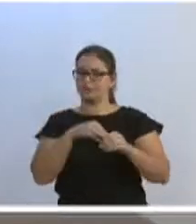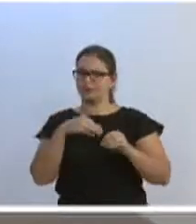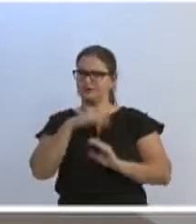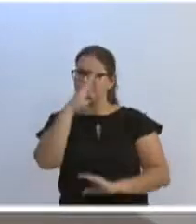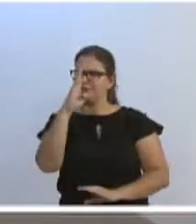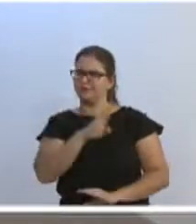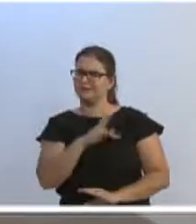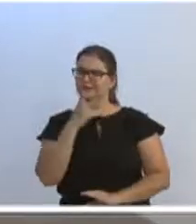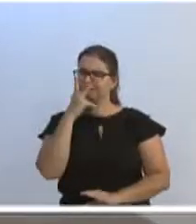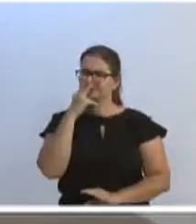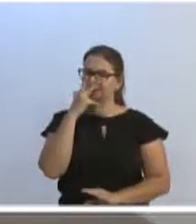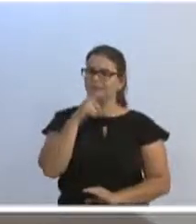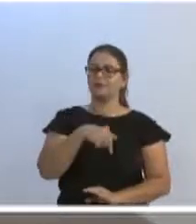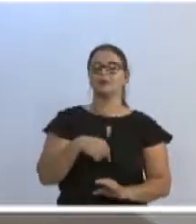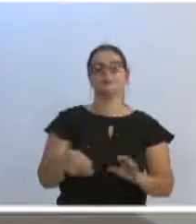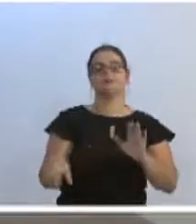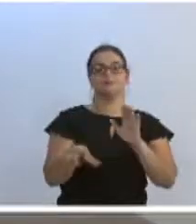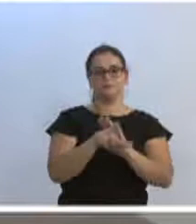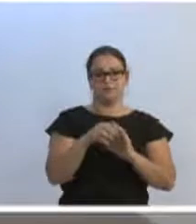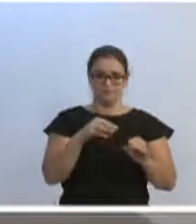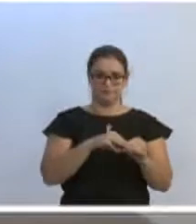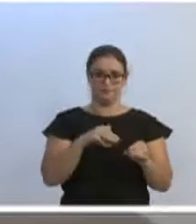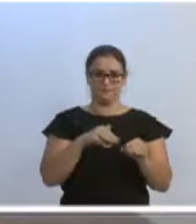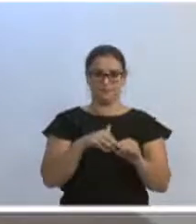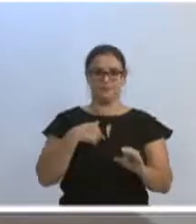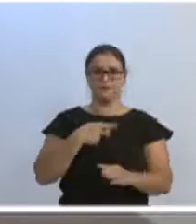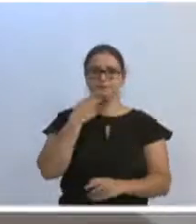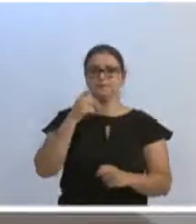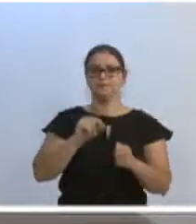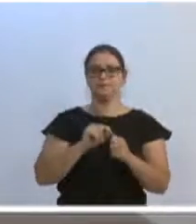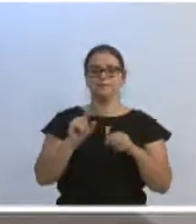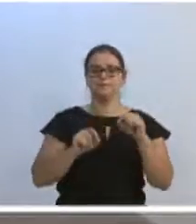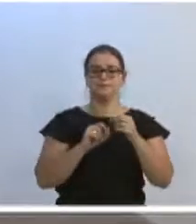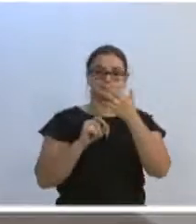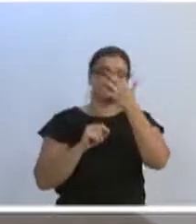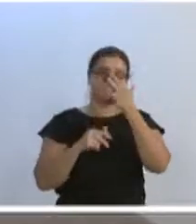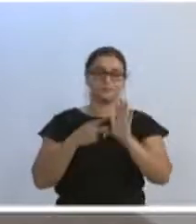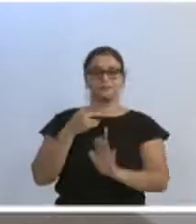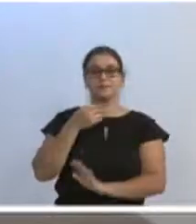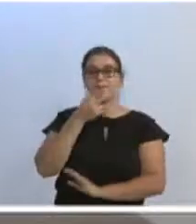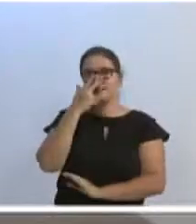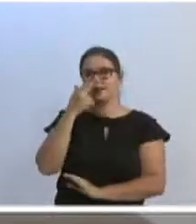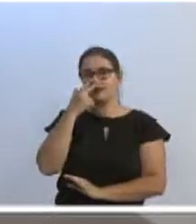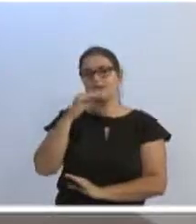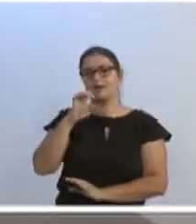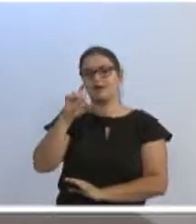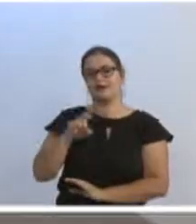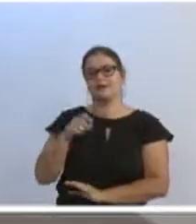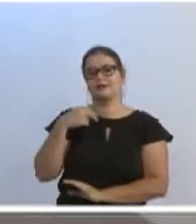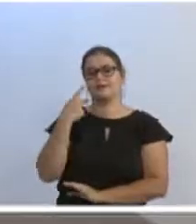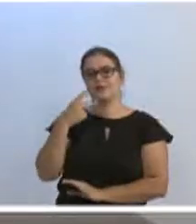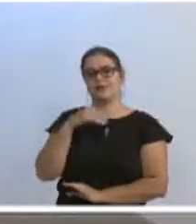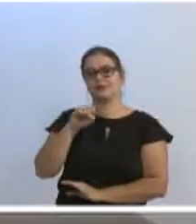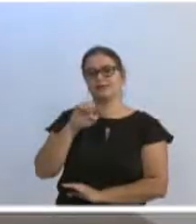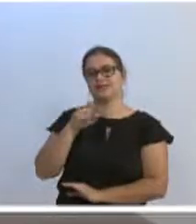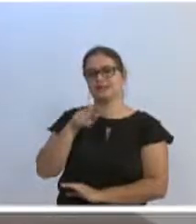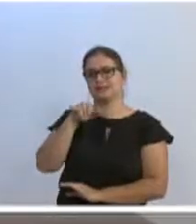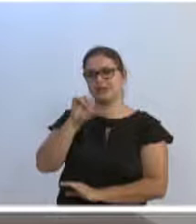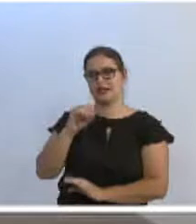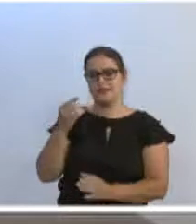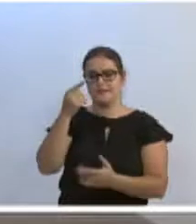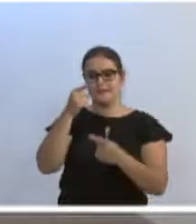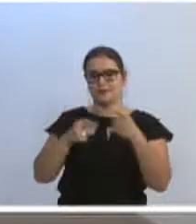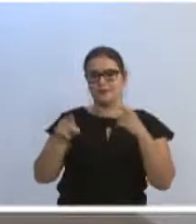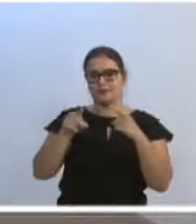parece o que consta, aprovar uma lei municipal. E faço a menção aqui ao ex-vereador Célio Dias, porque foi autor dessa lei, proibindo a